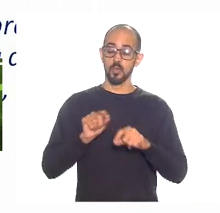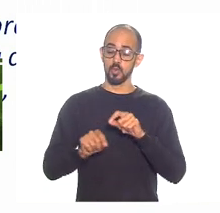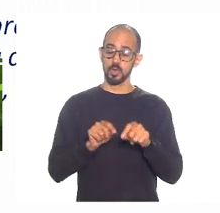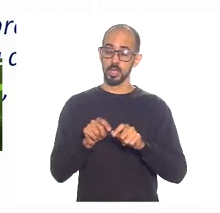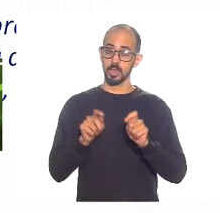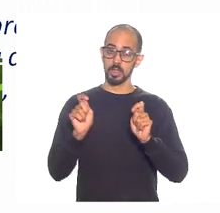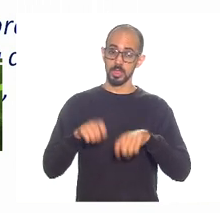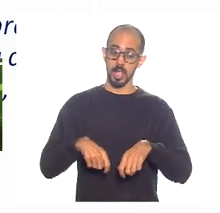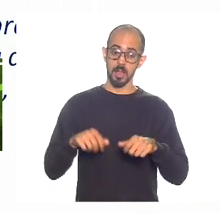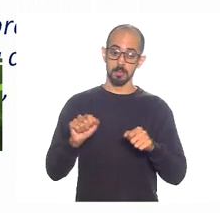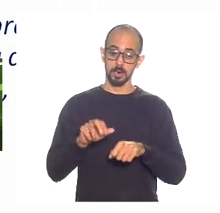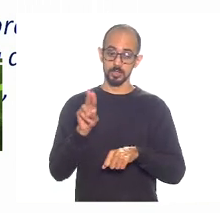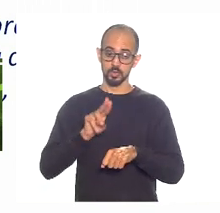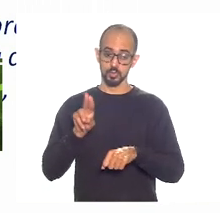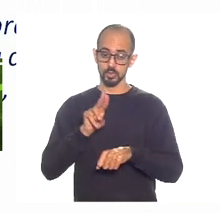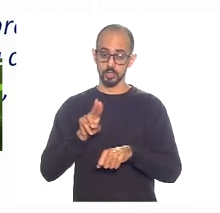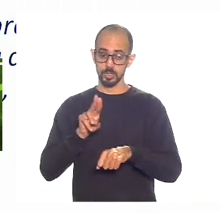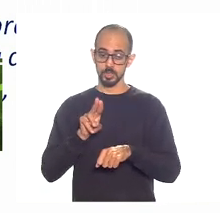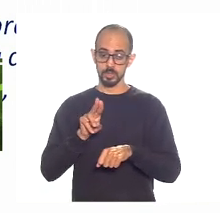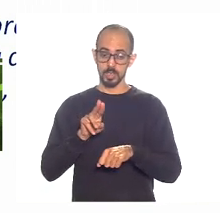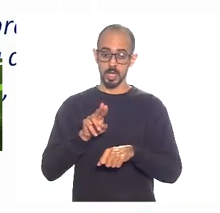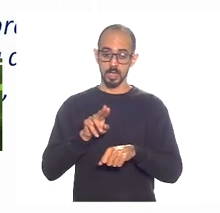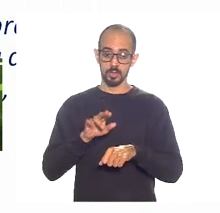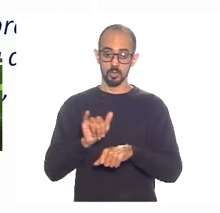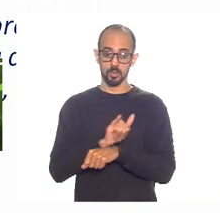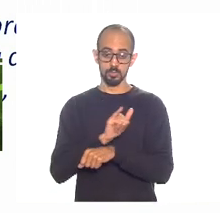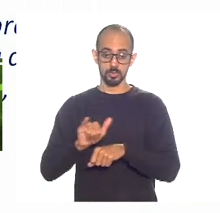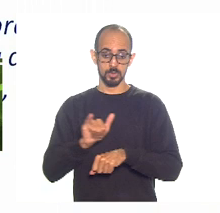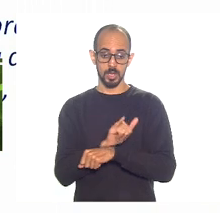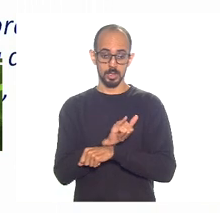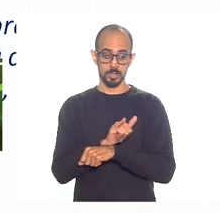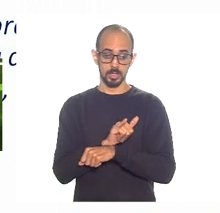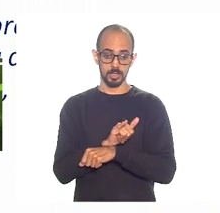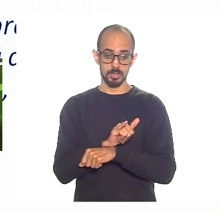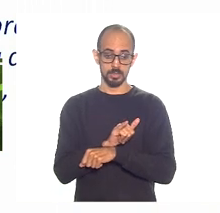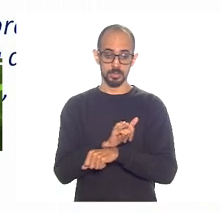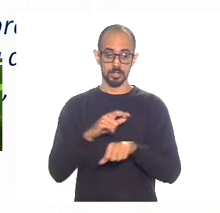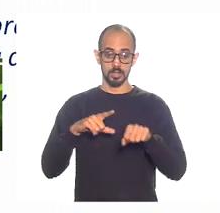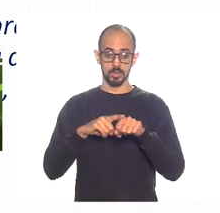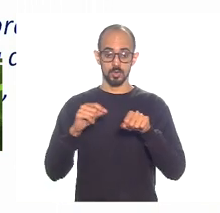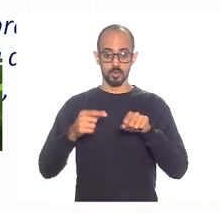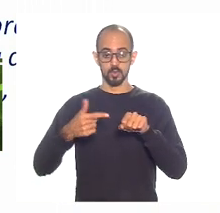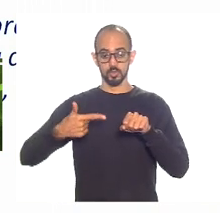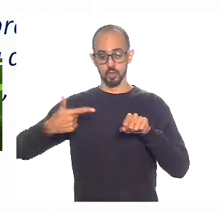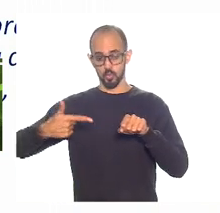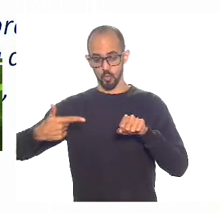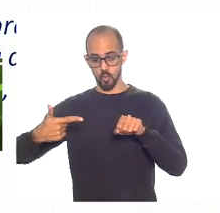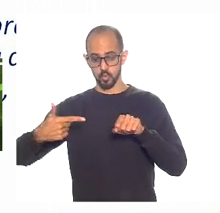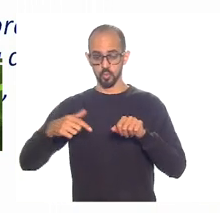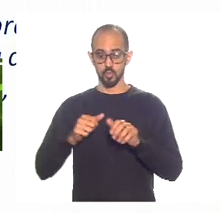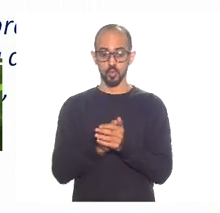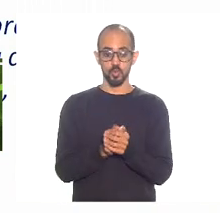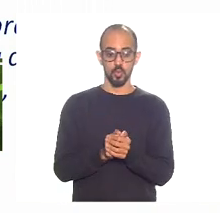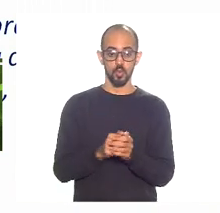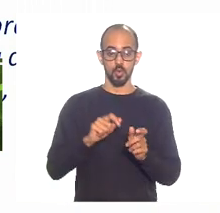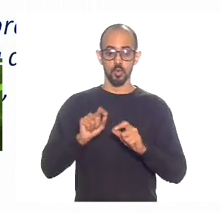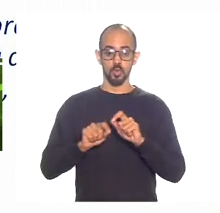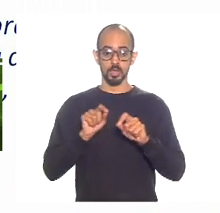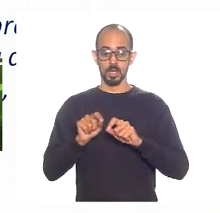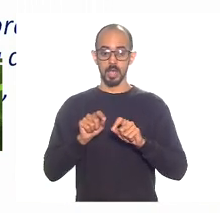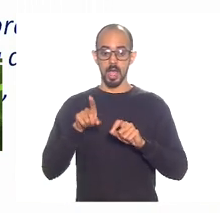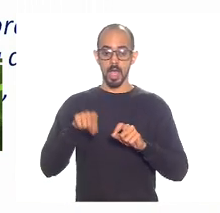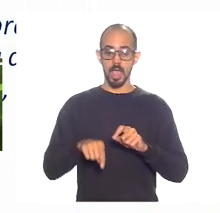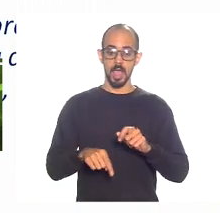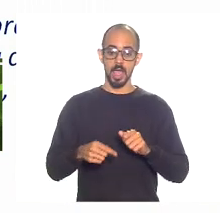utilizados como critérios para a revisão prevista no caput 2, no caso de estado sem boa classificação de desempenho, a existência